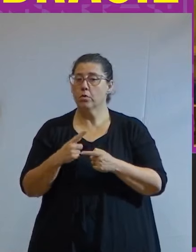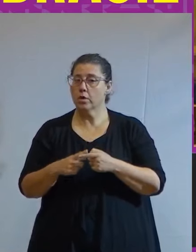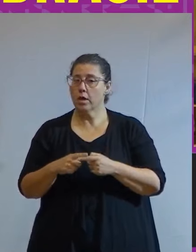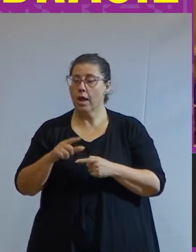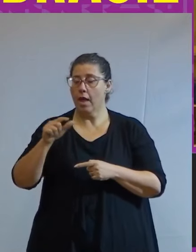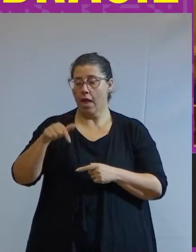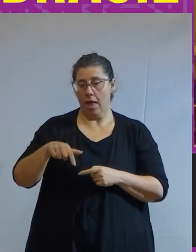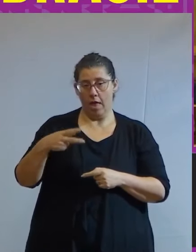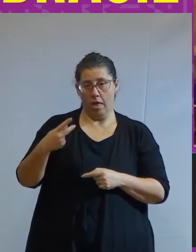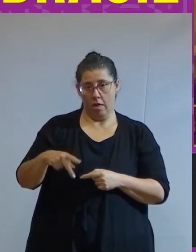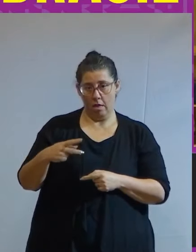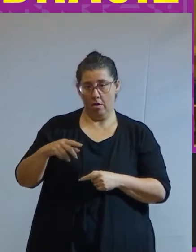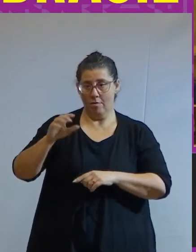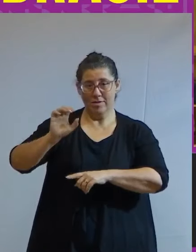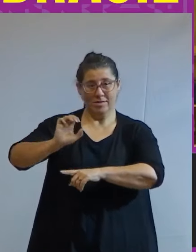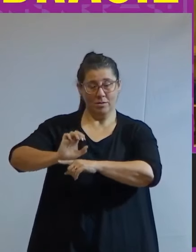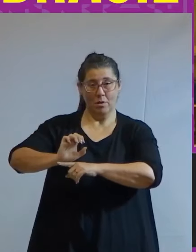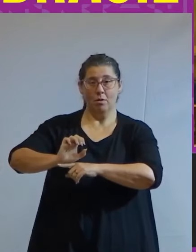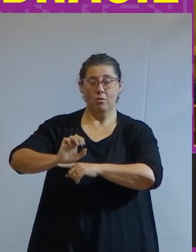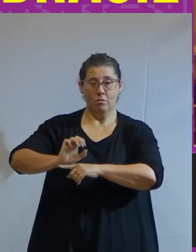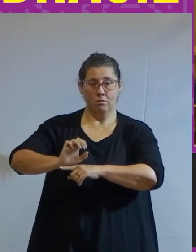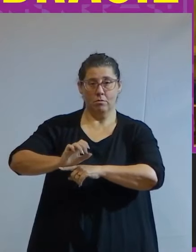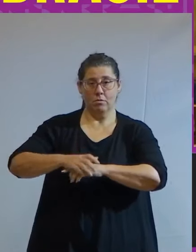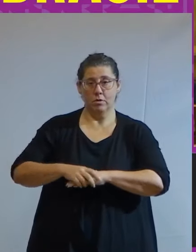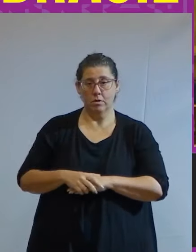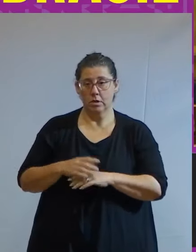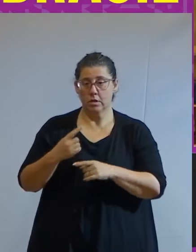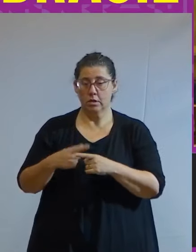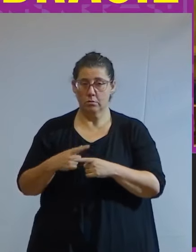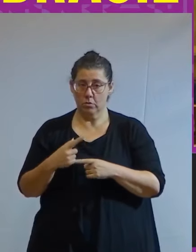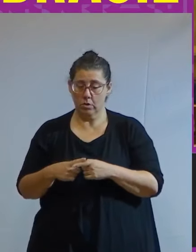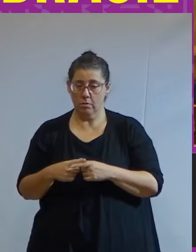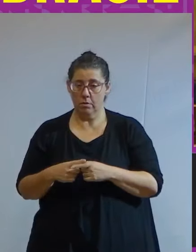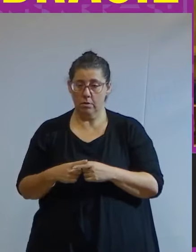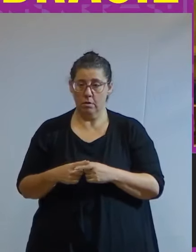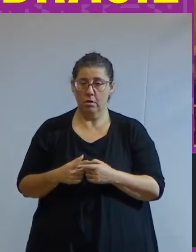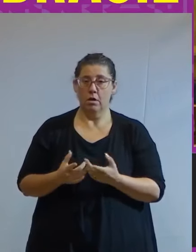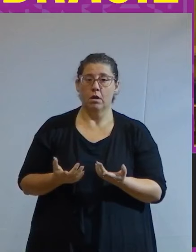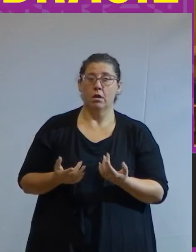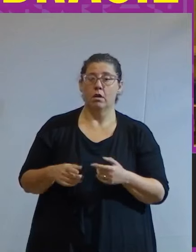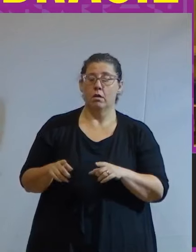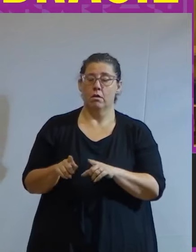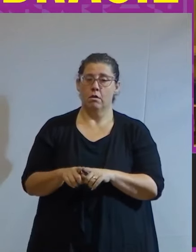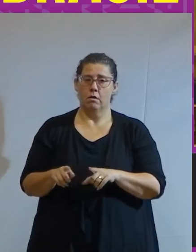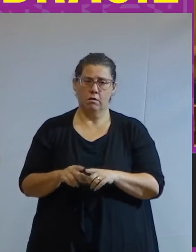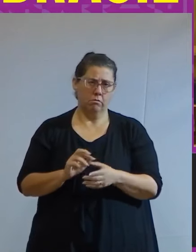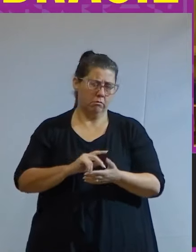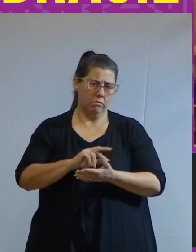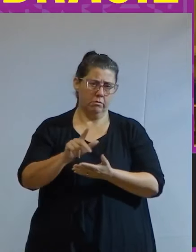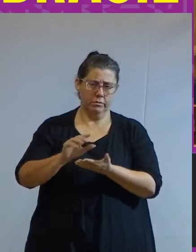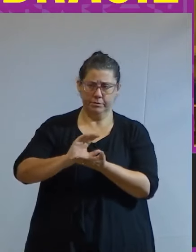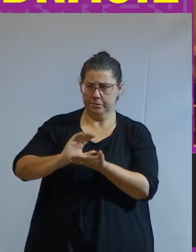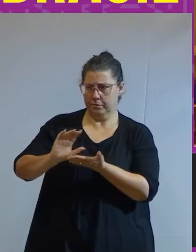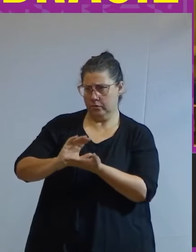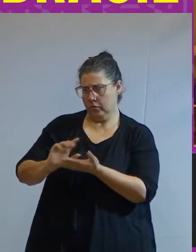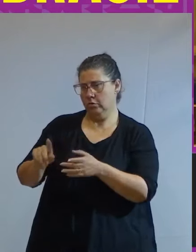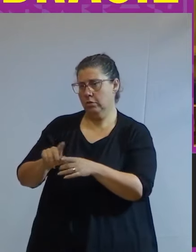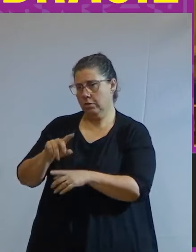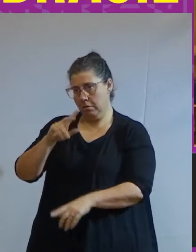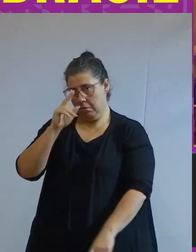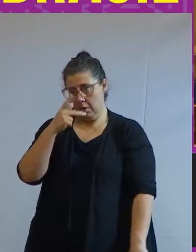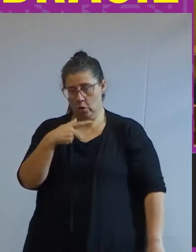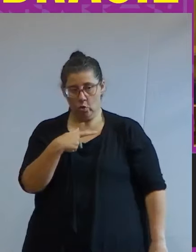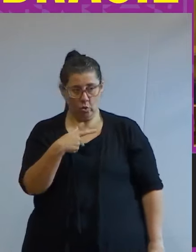eram universidades estaduais e por questões que tenha tapés etc questões particulares